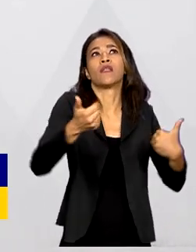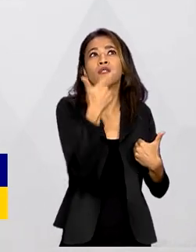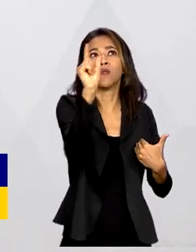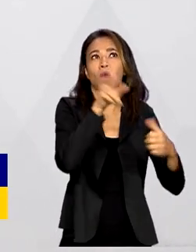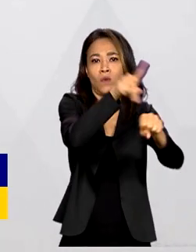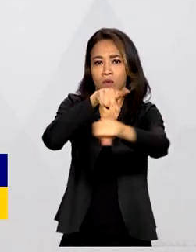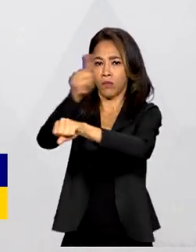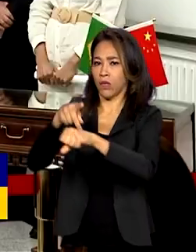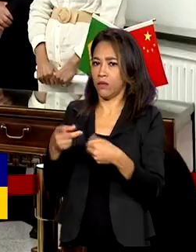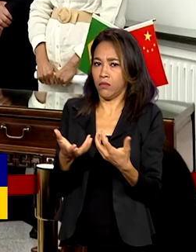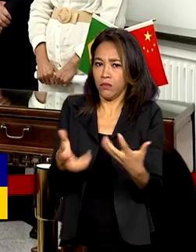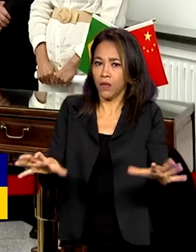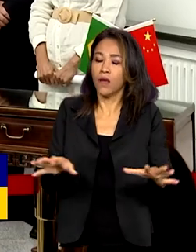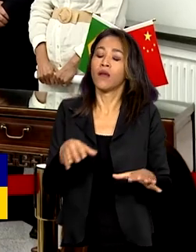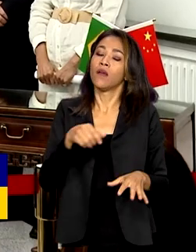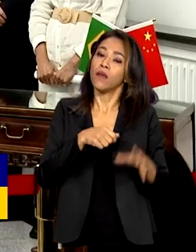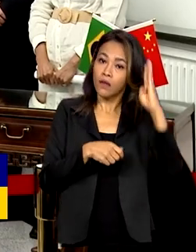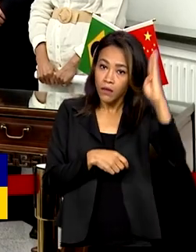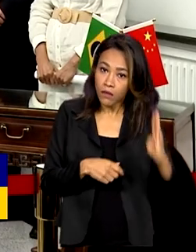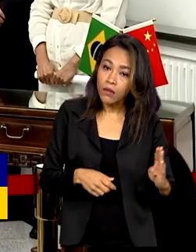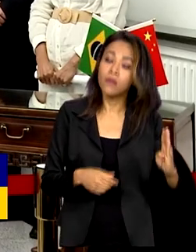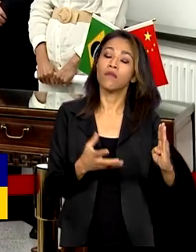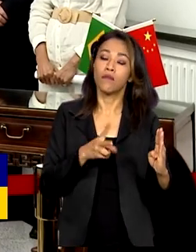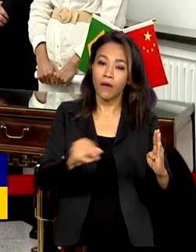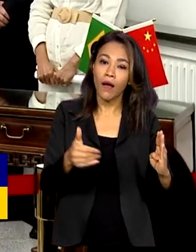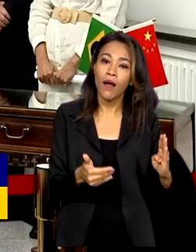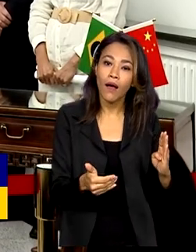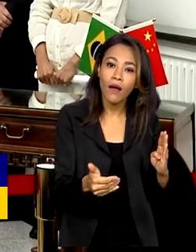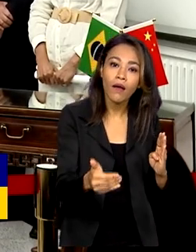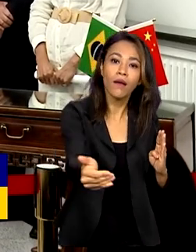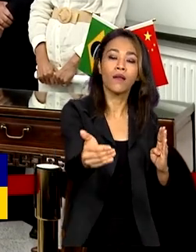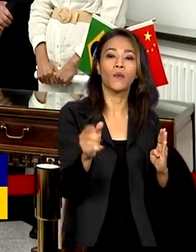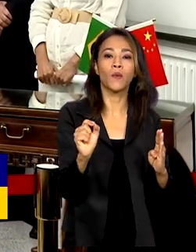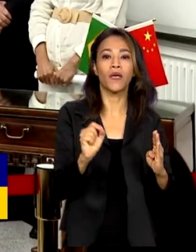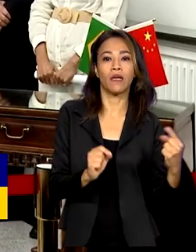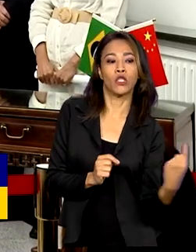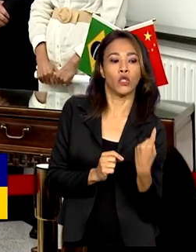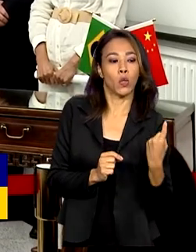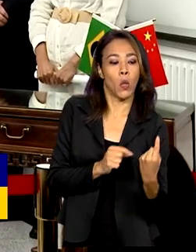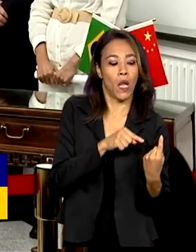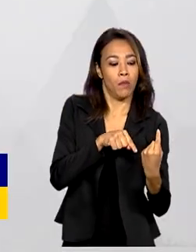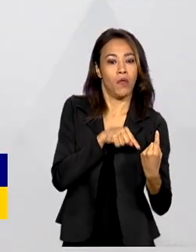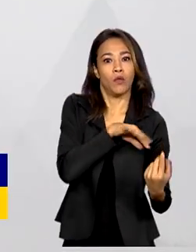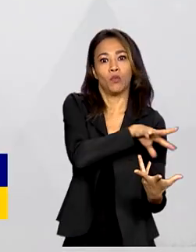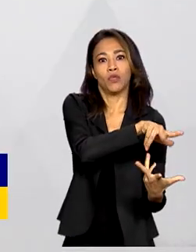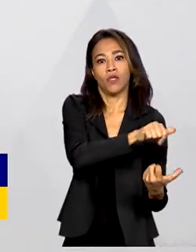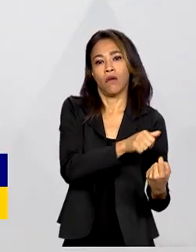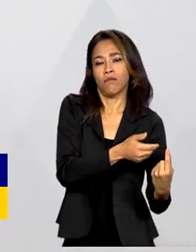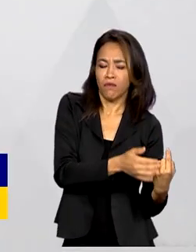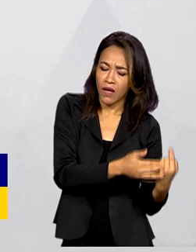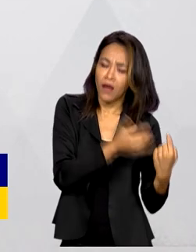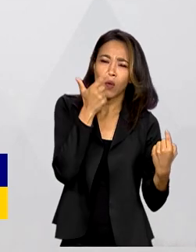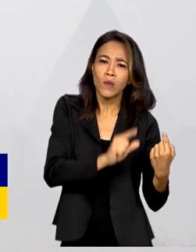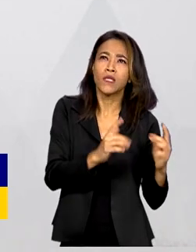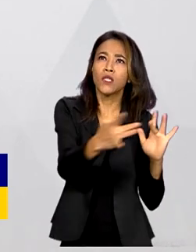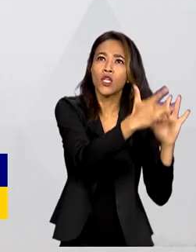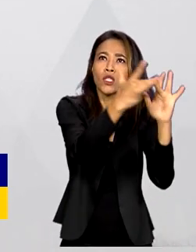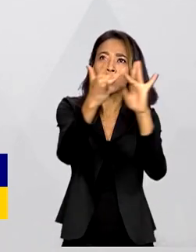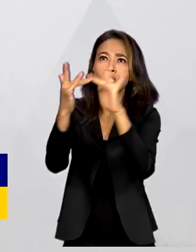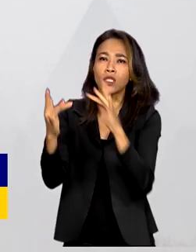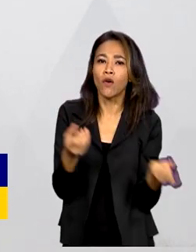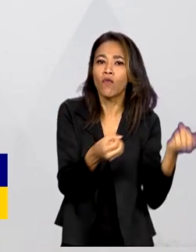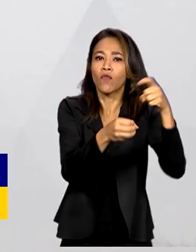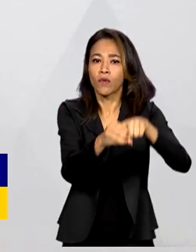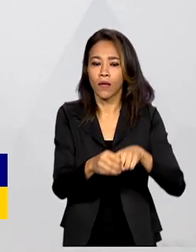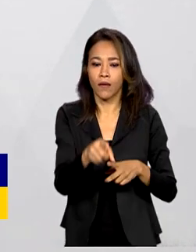e o ministro acredita que o Brasil deve vencer a etapa de isolamento mundial. Nós queremos restabelecer as